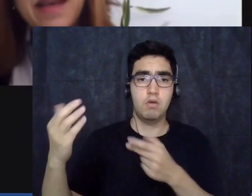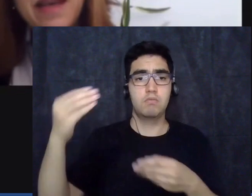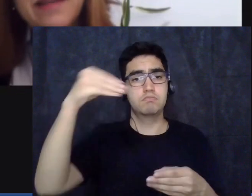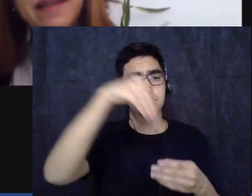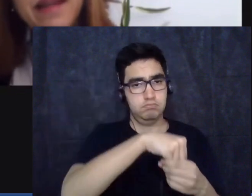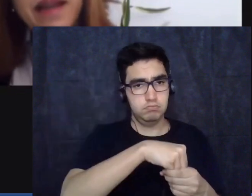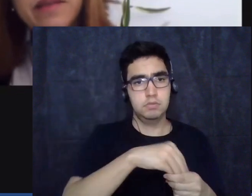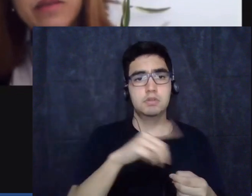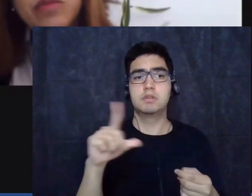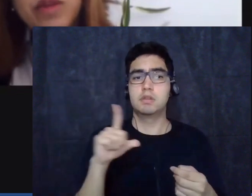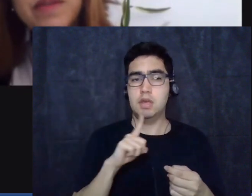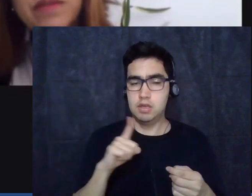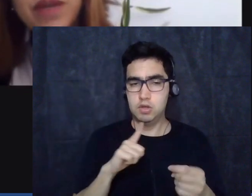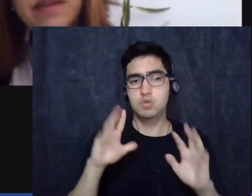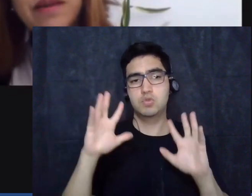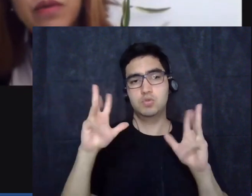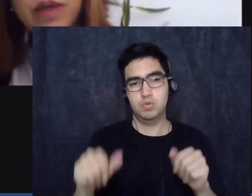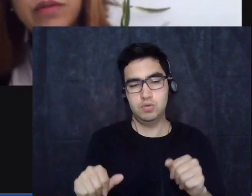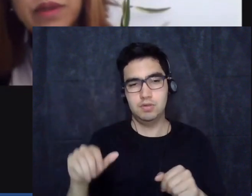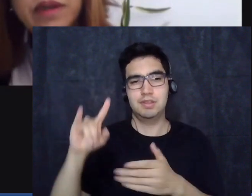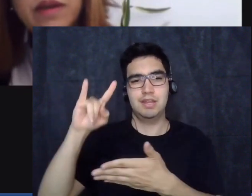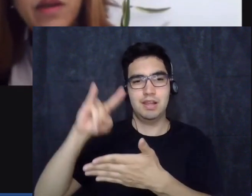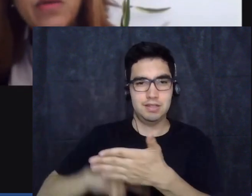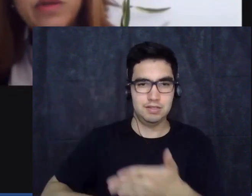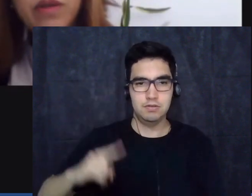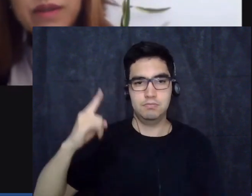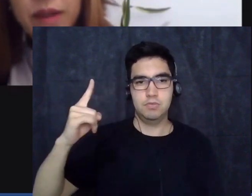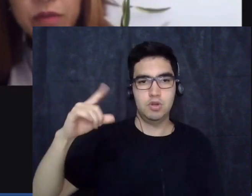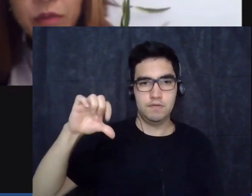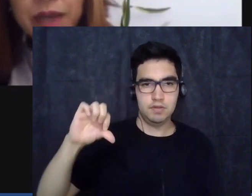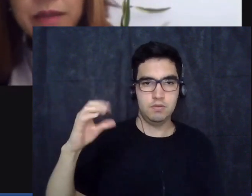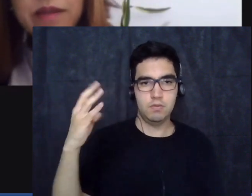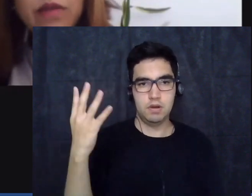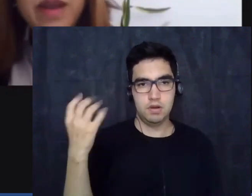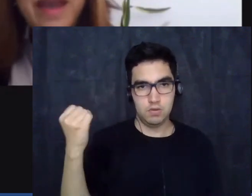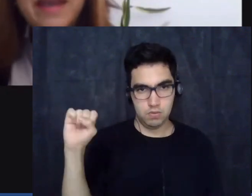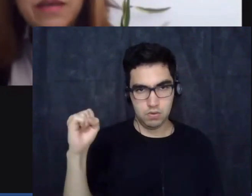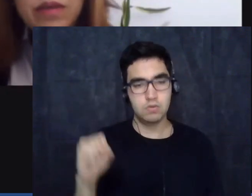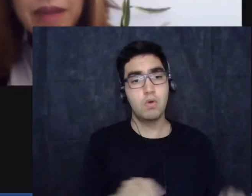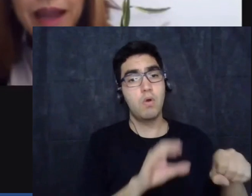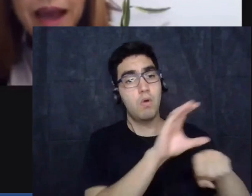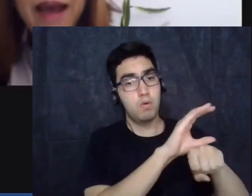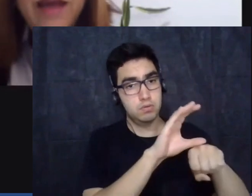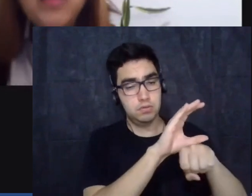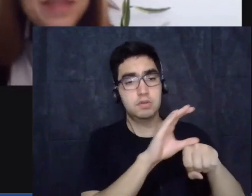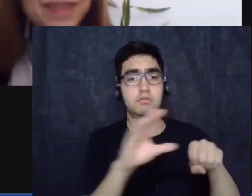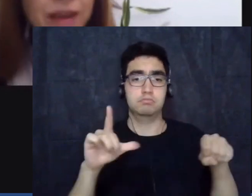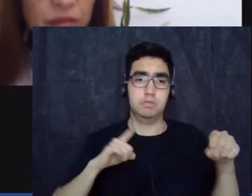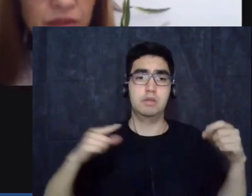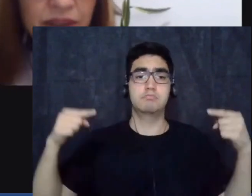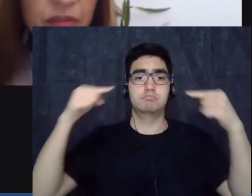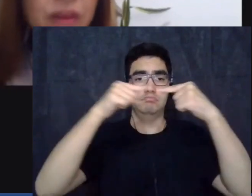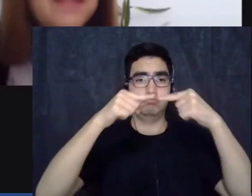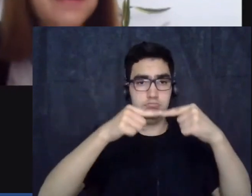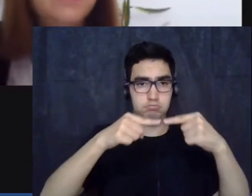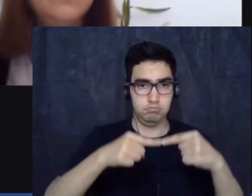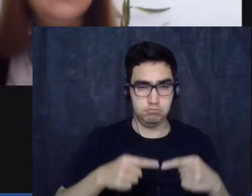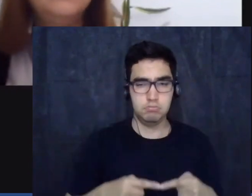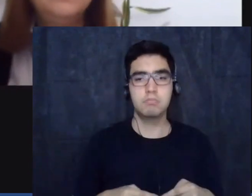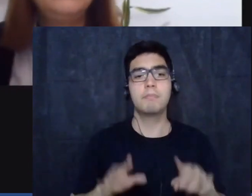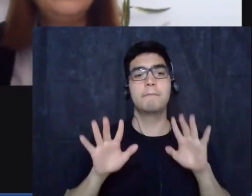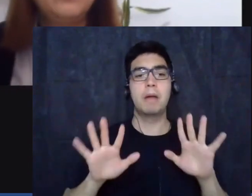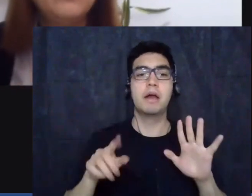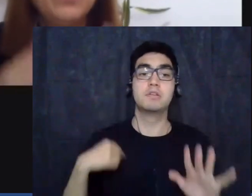impresso é na declaração de 1948 né o que nós temos no Brasil é que lutar como estamos aqui